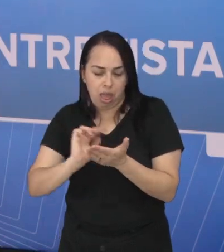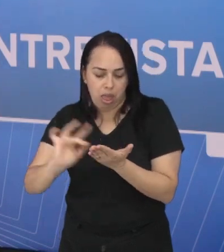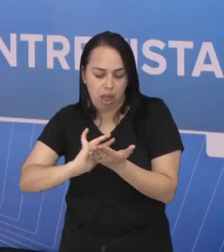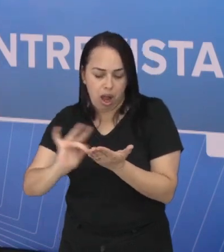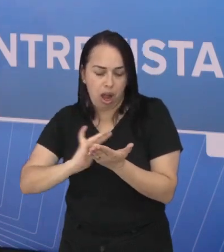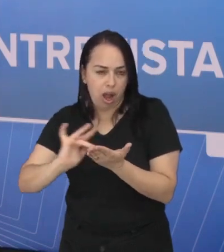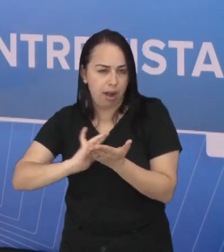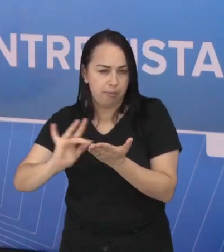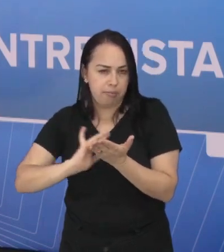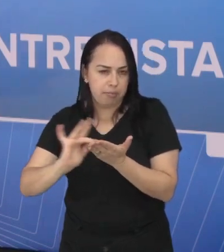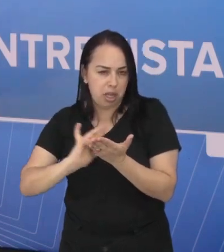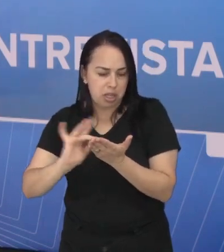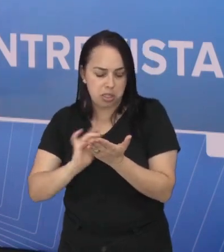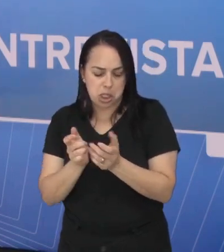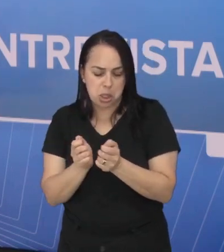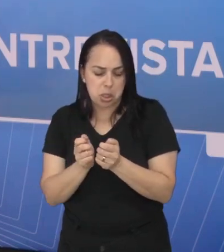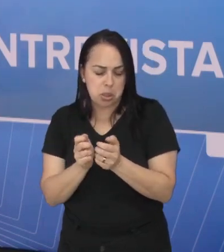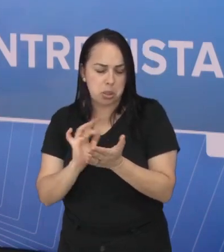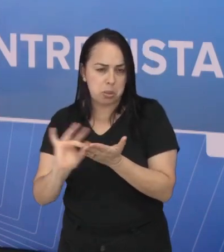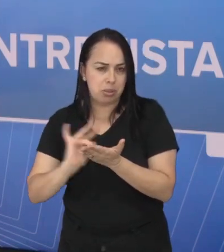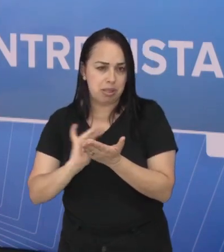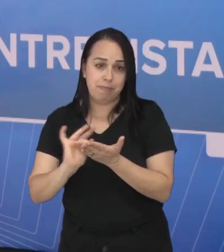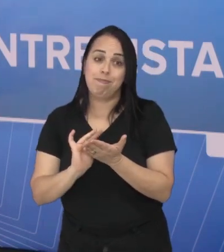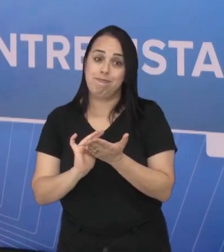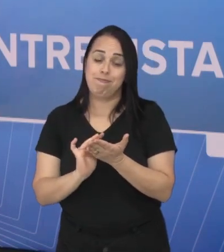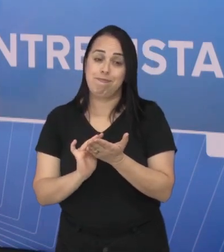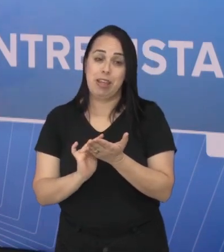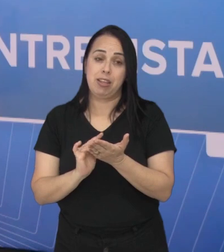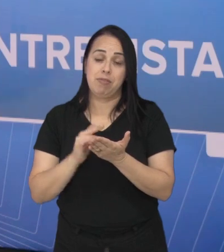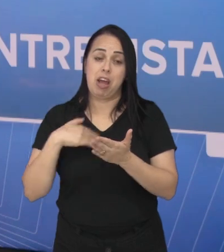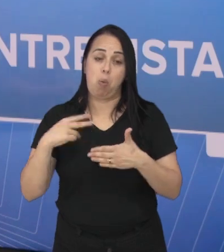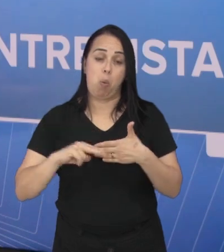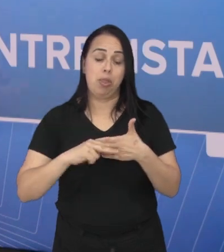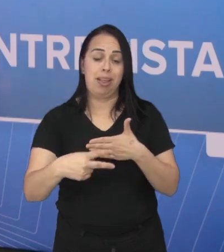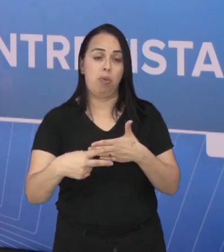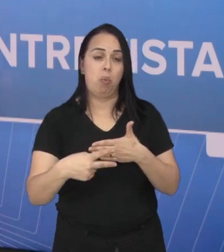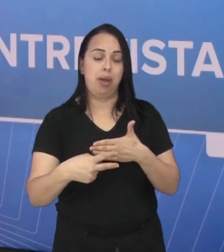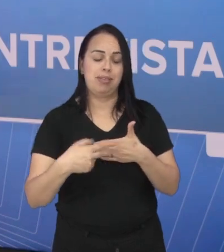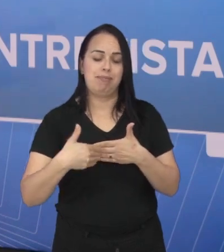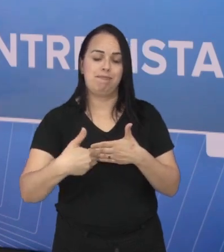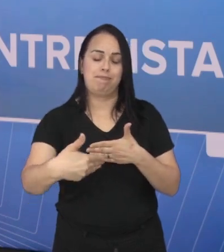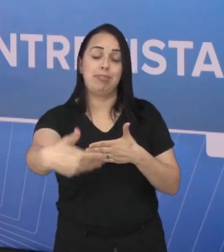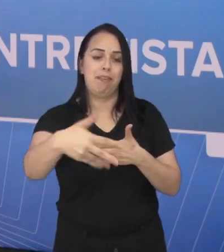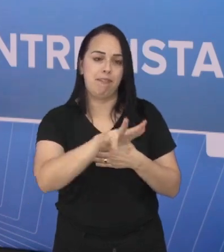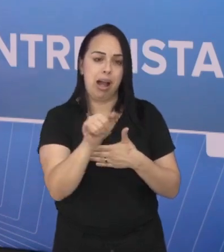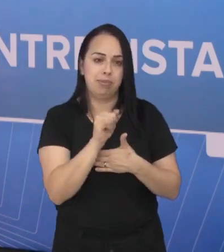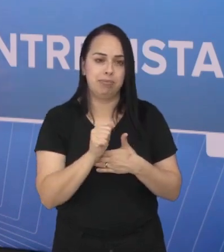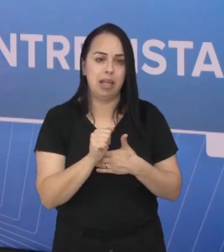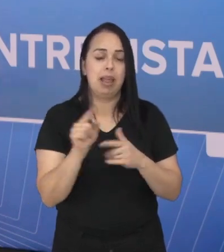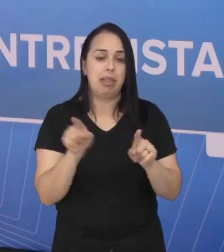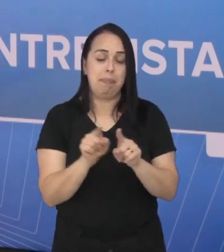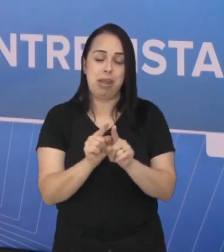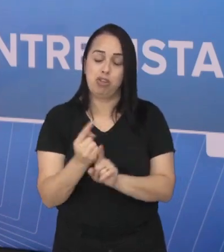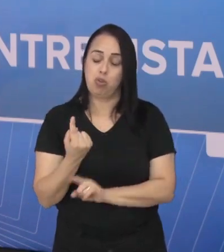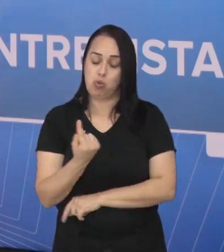ali rolando dentro do feed de notícias, isso vai trazer consequências a médio e longo prazo. Além do isolamento